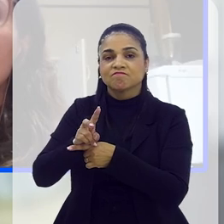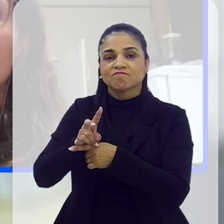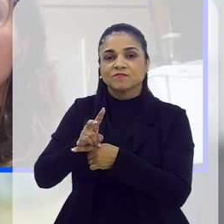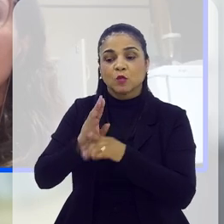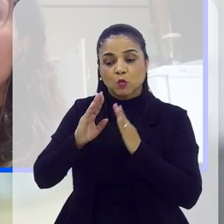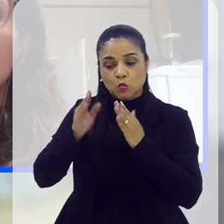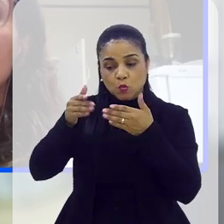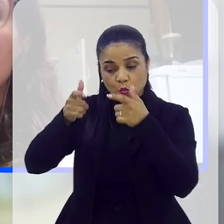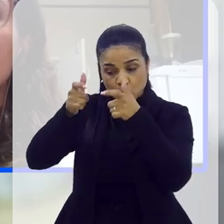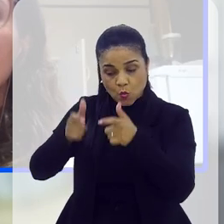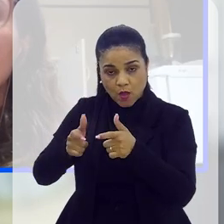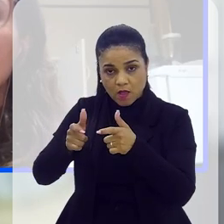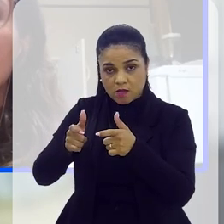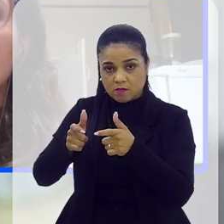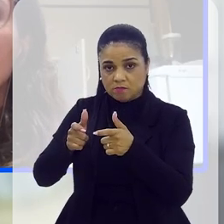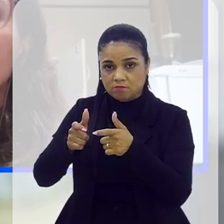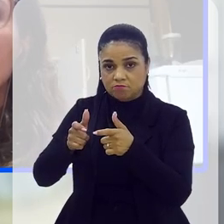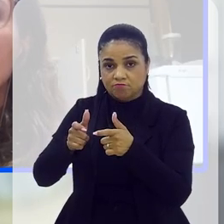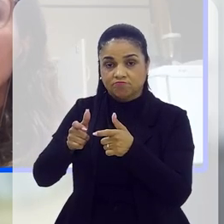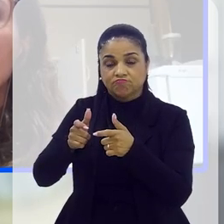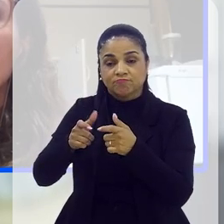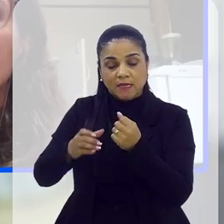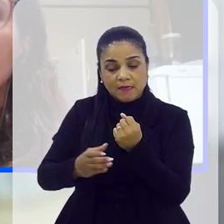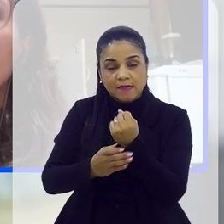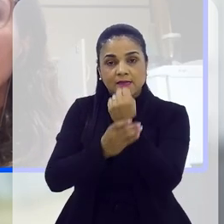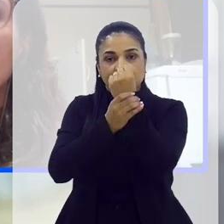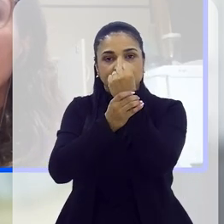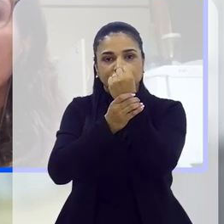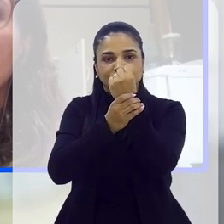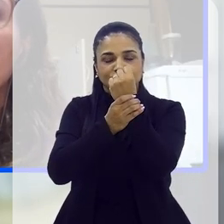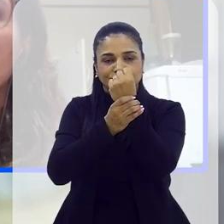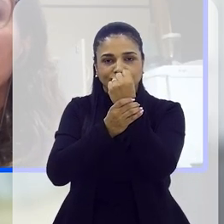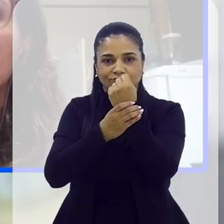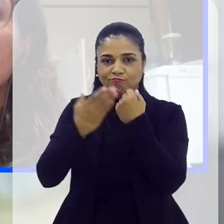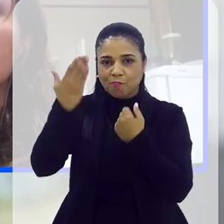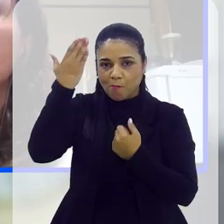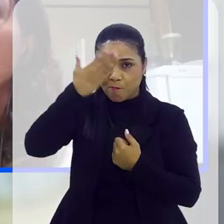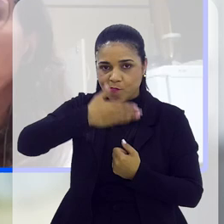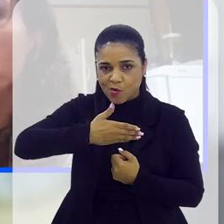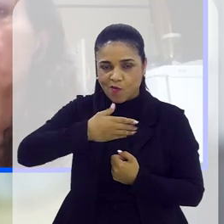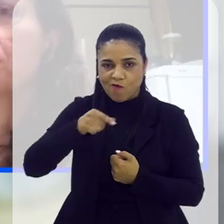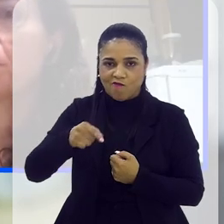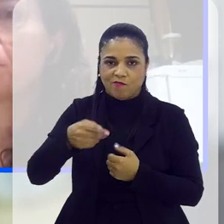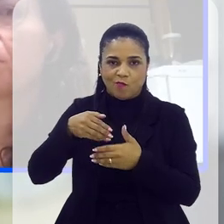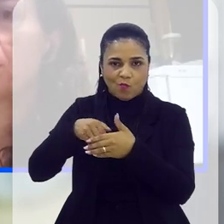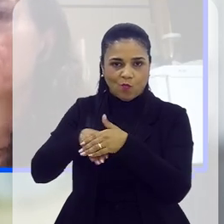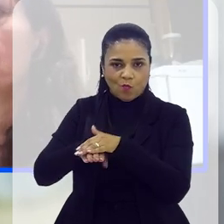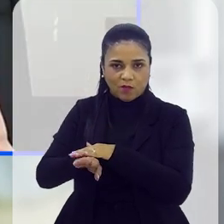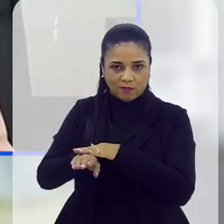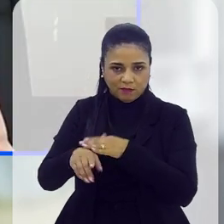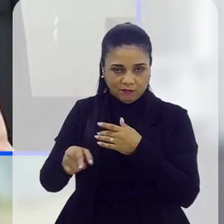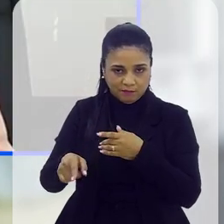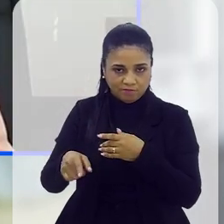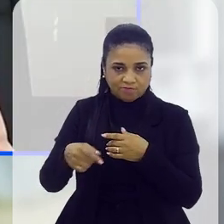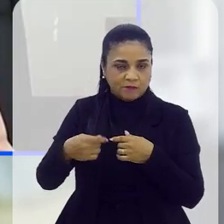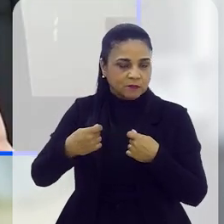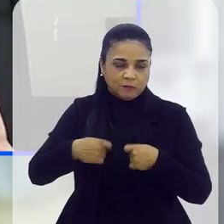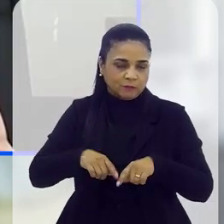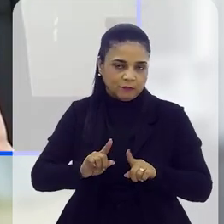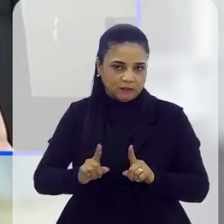específico, garantindo aí a cadeia de proteção das provas. Isso não tem nenhuma